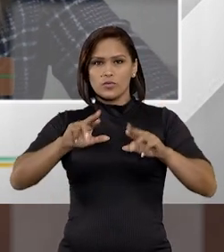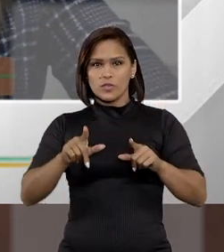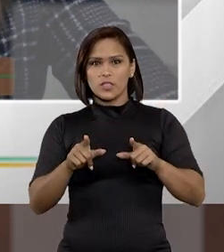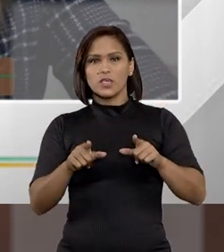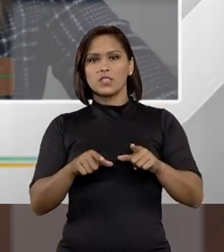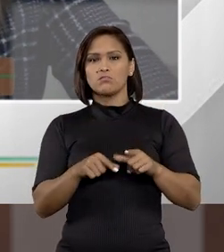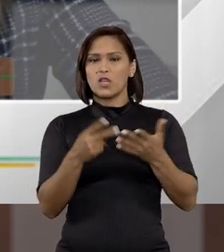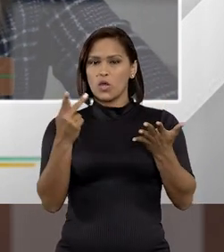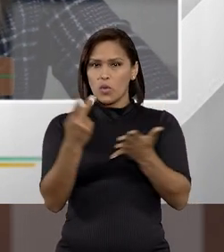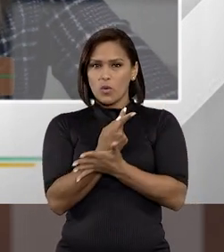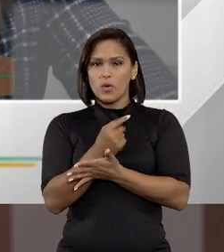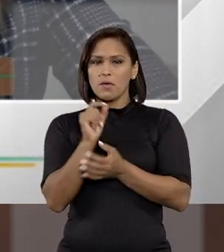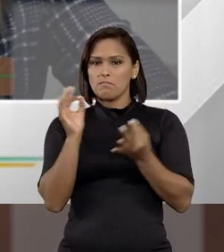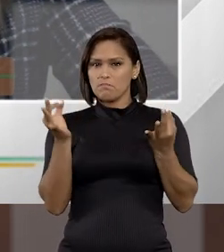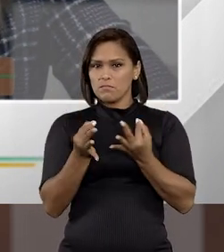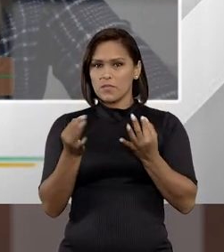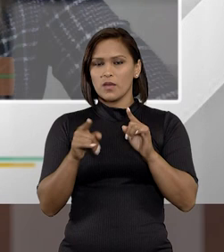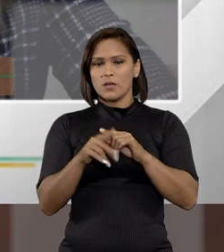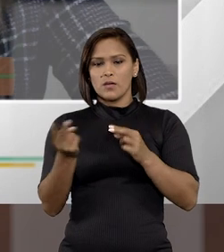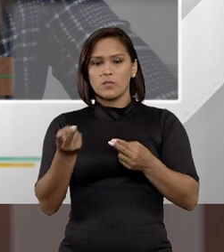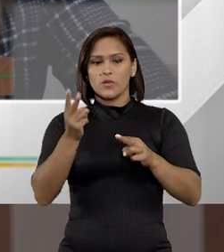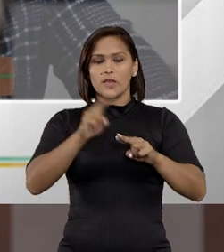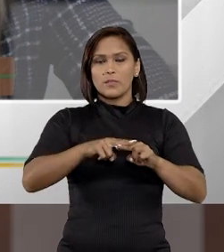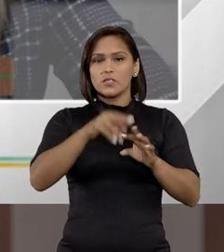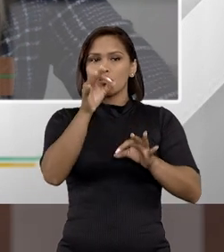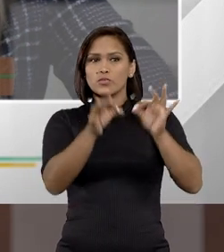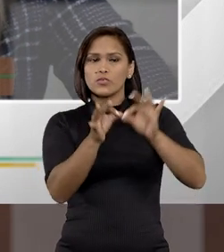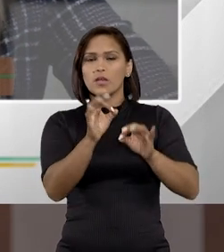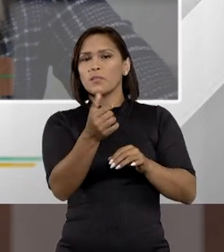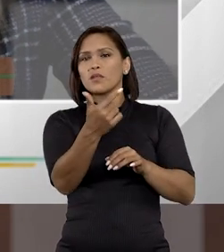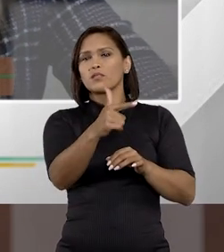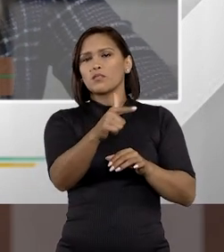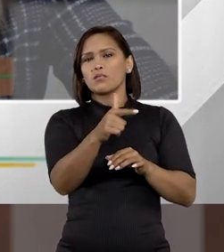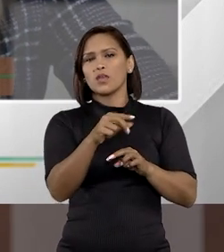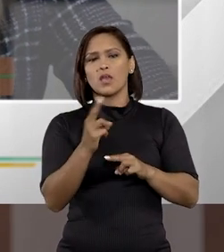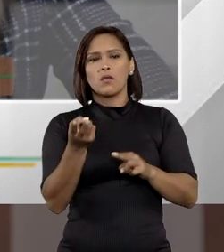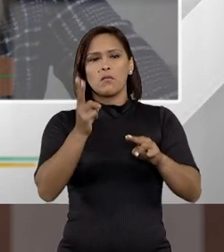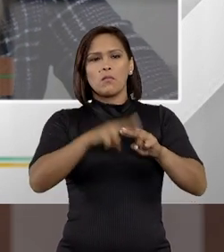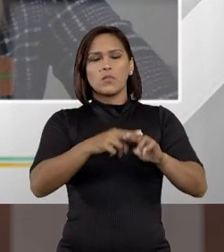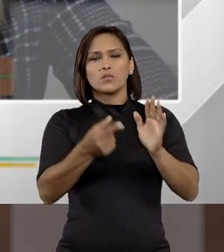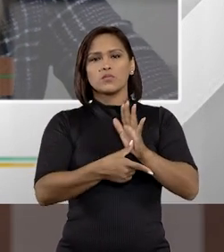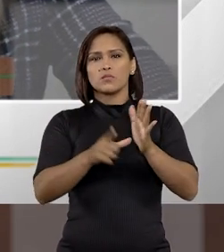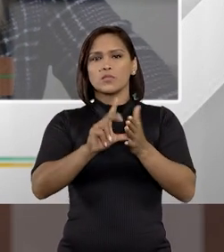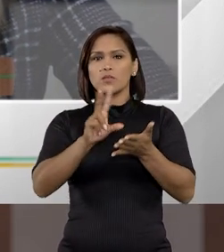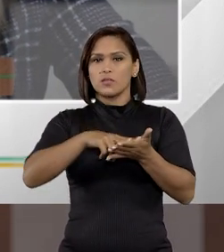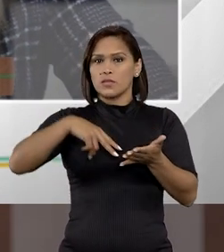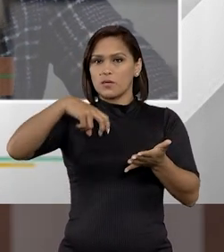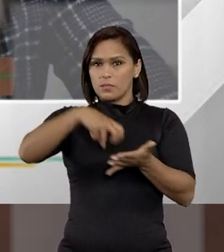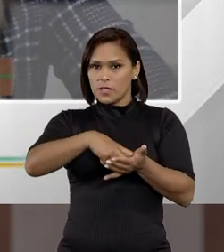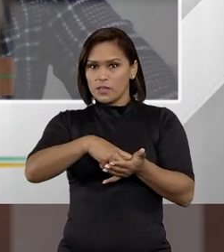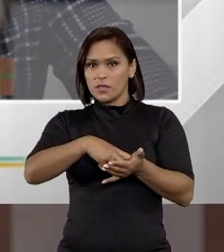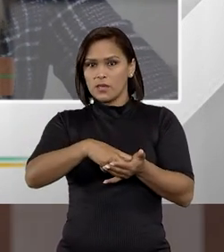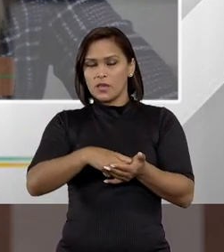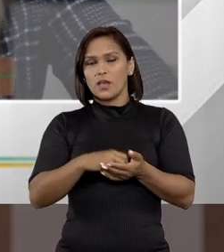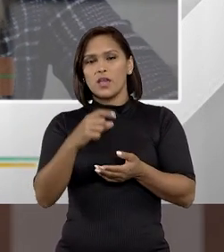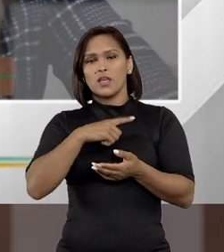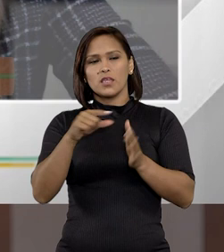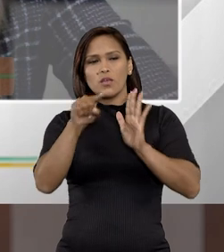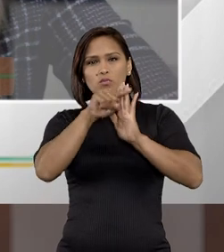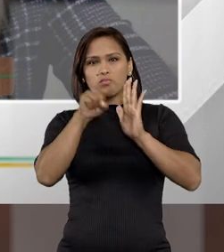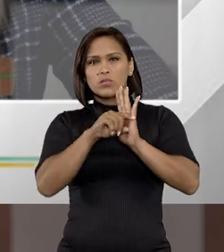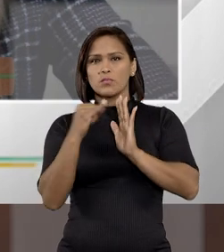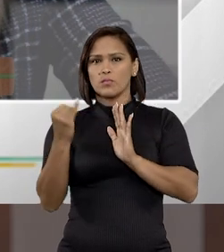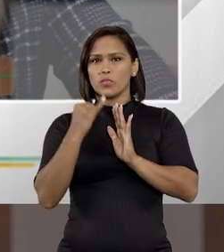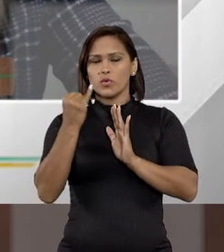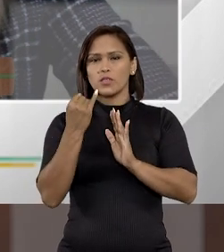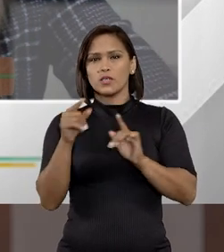na minha visão, acho que tem que ser correto isso mesmo, porque a prisão sem julgamento, né? Não pode ser uma antecipação da pena. E aí tem um requisito que